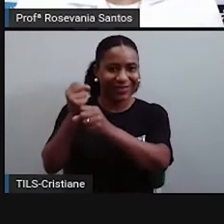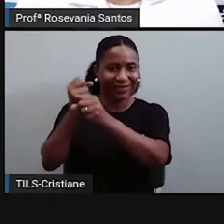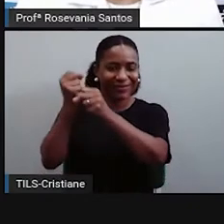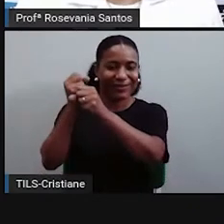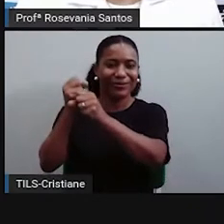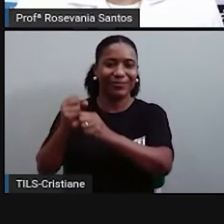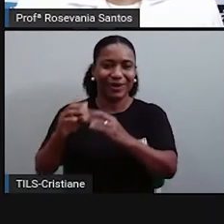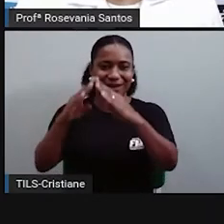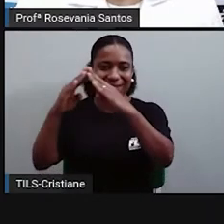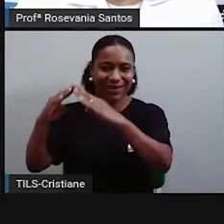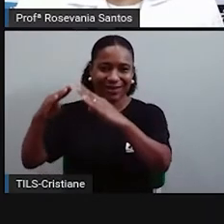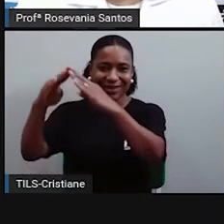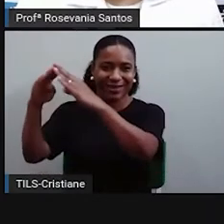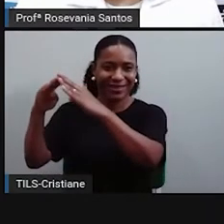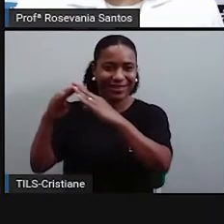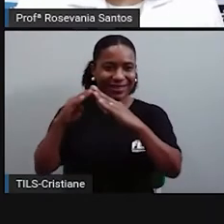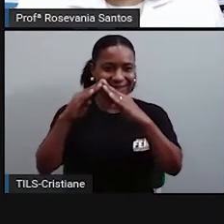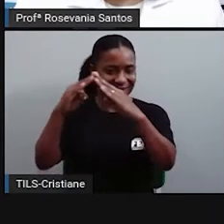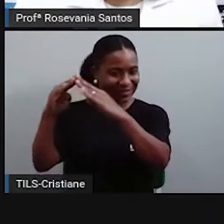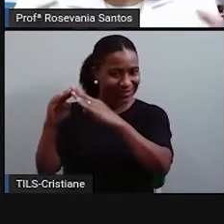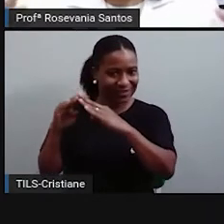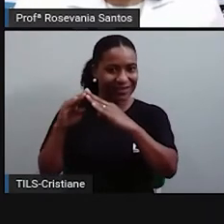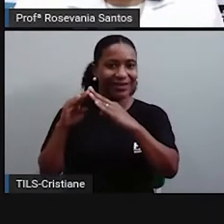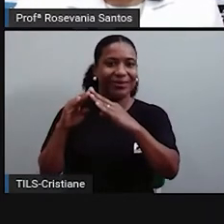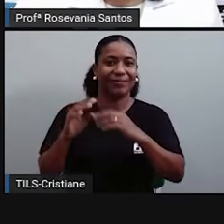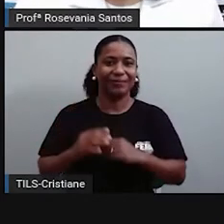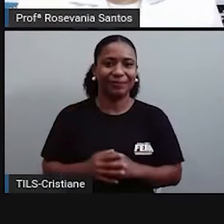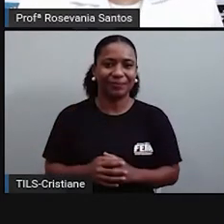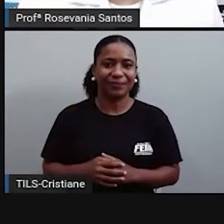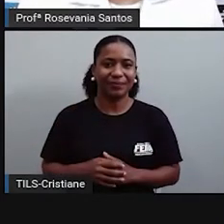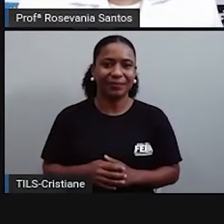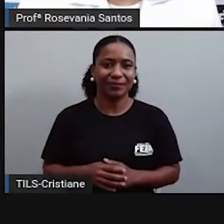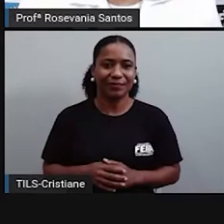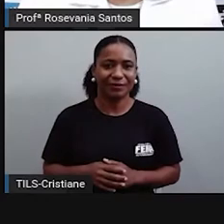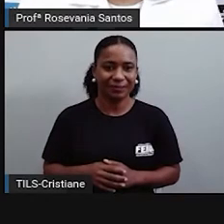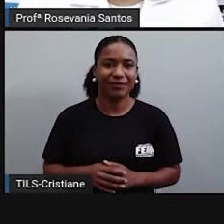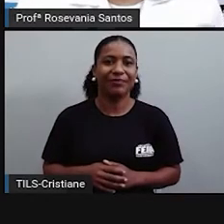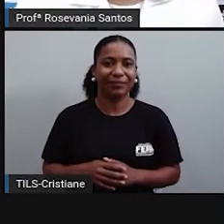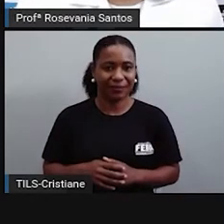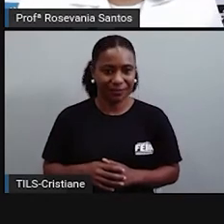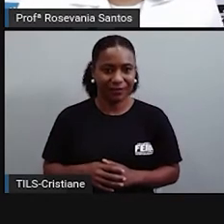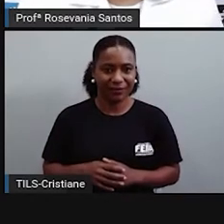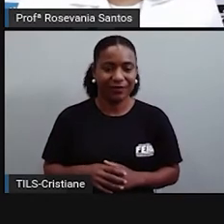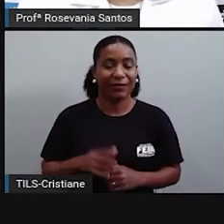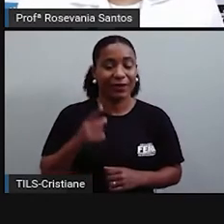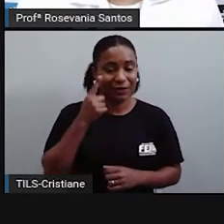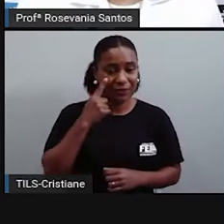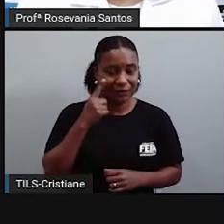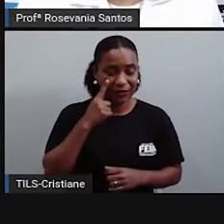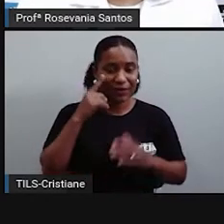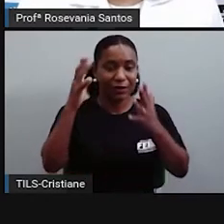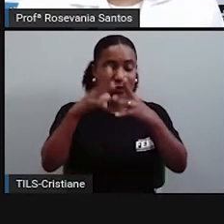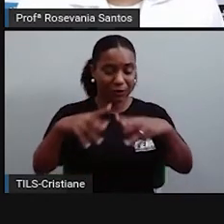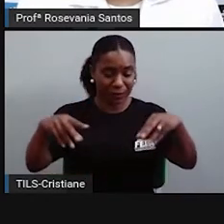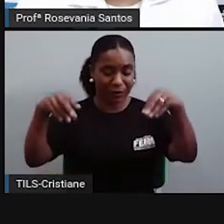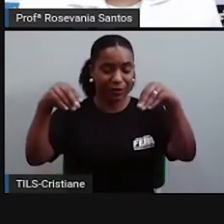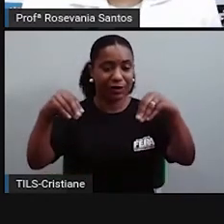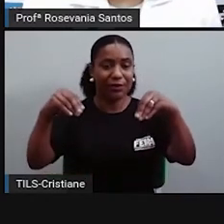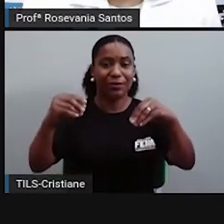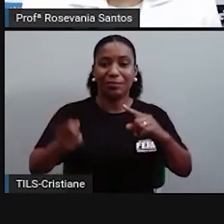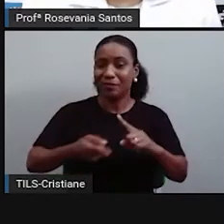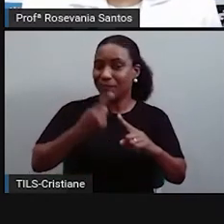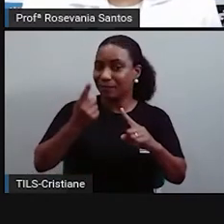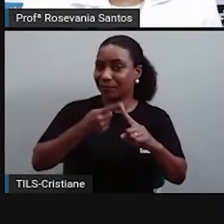Então, a primeira configuração territorial do Brasil foi